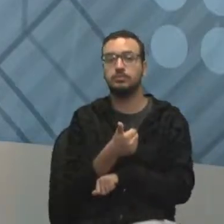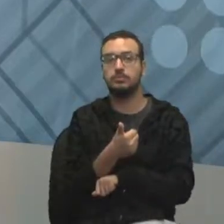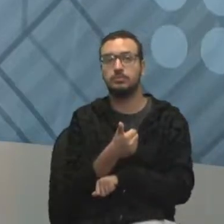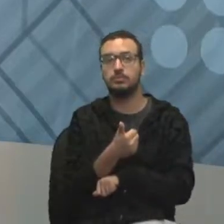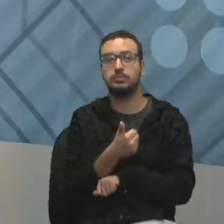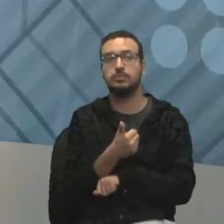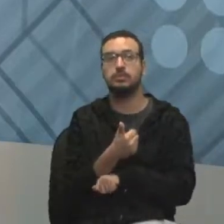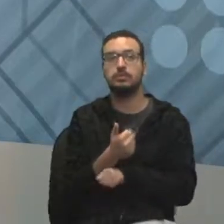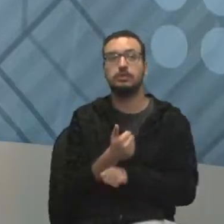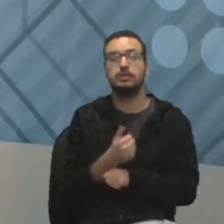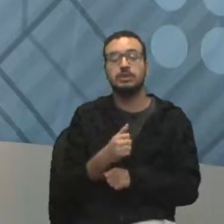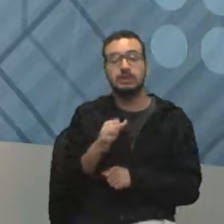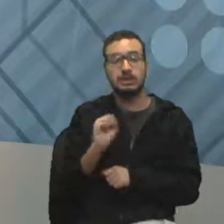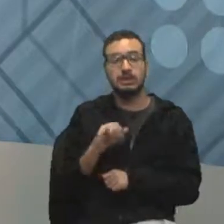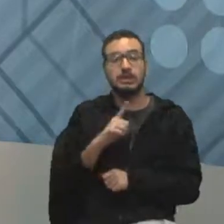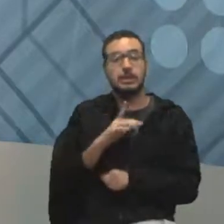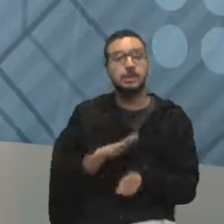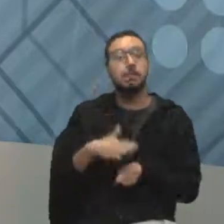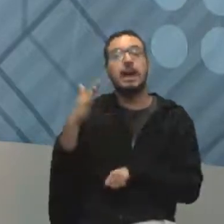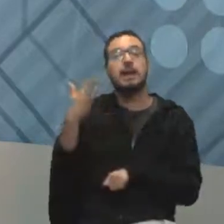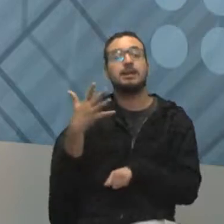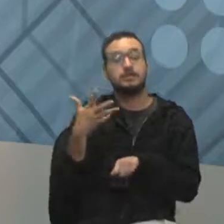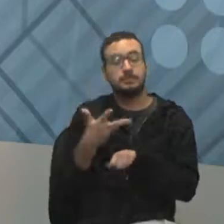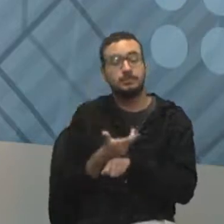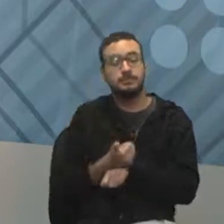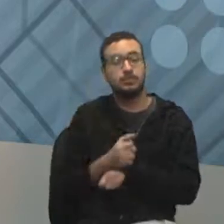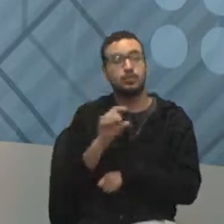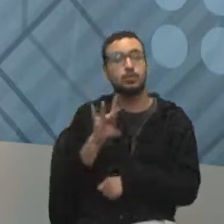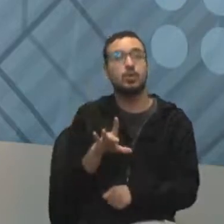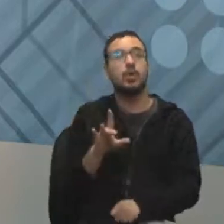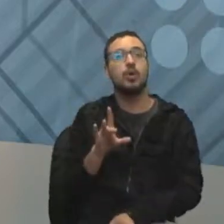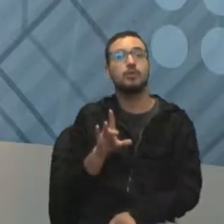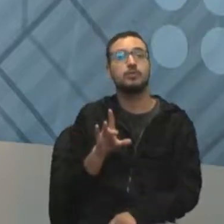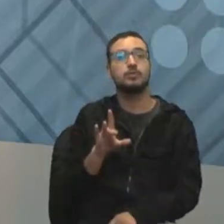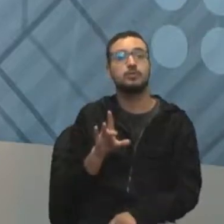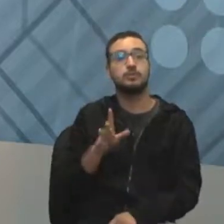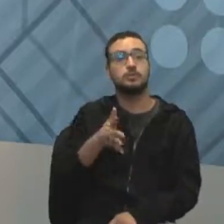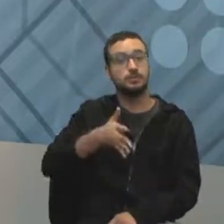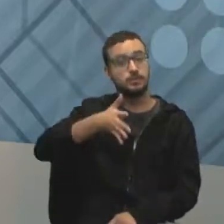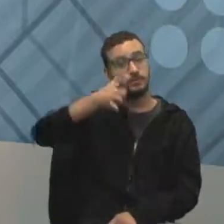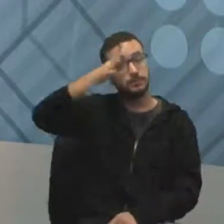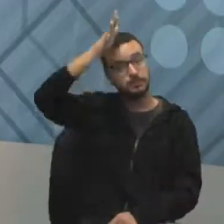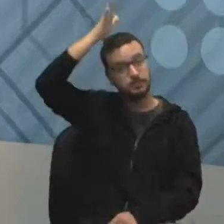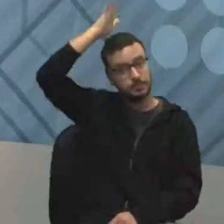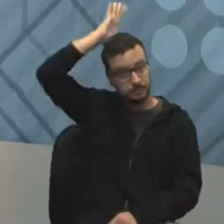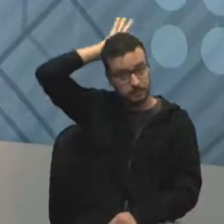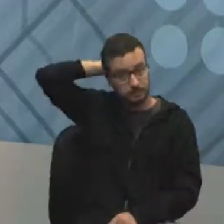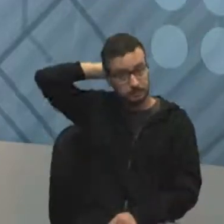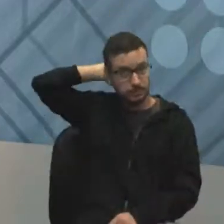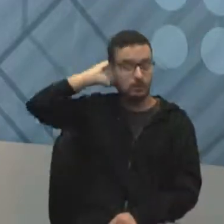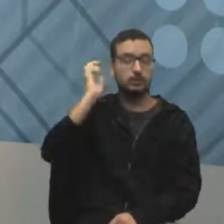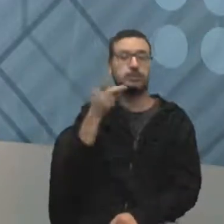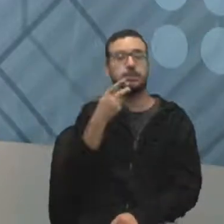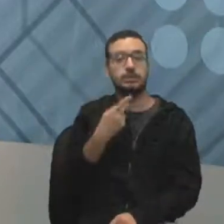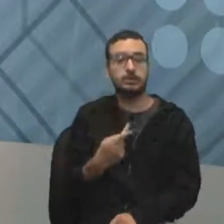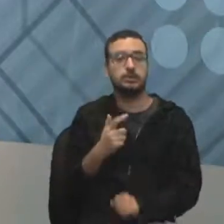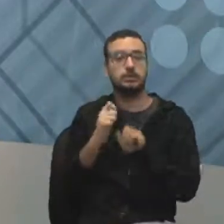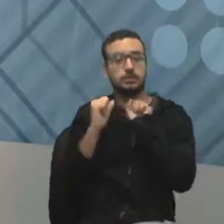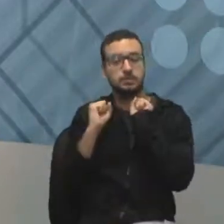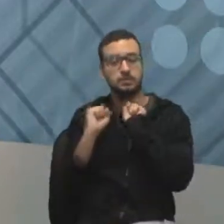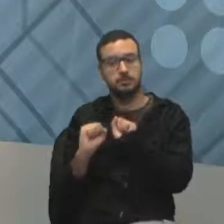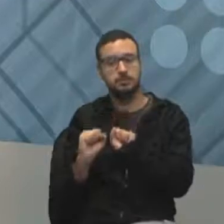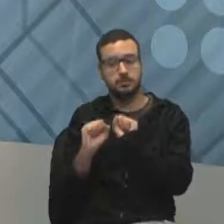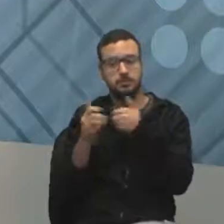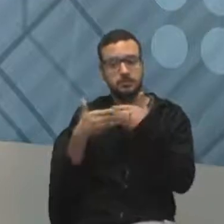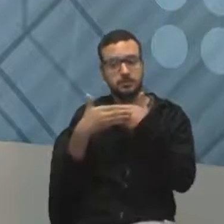Por mais qualidade que eu tenha, somente os bombeiros vão dizer que eu posso